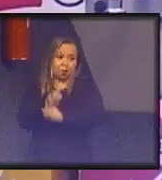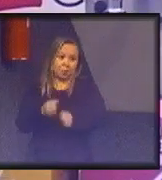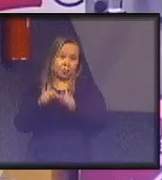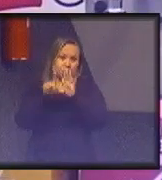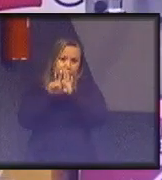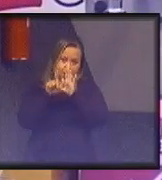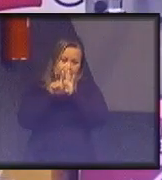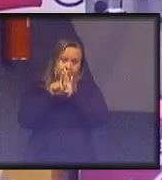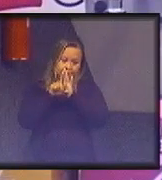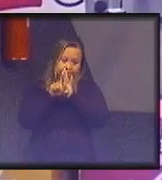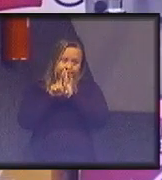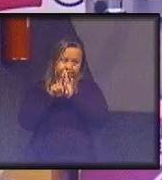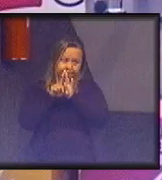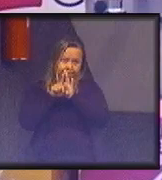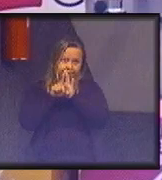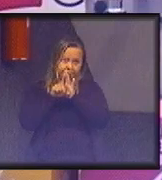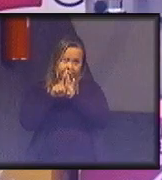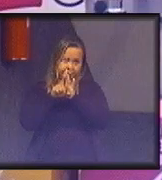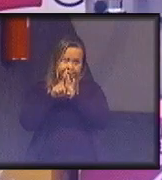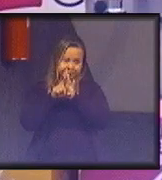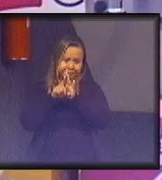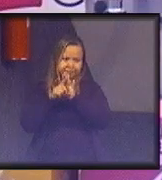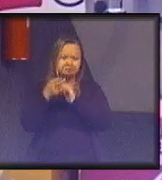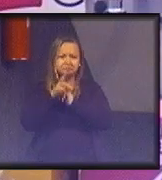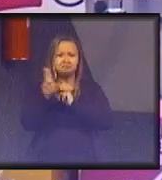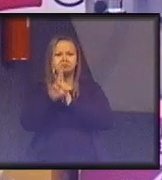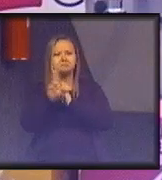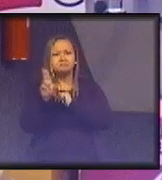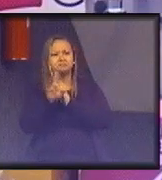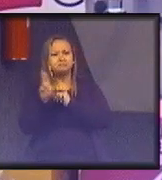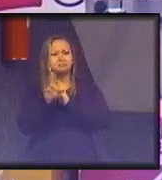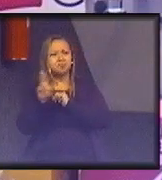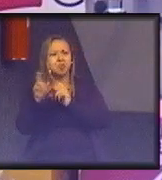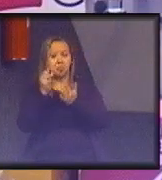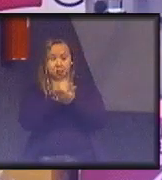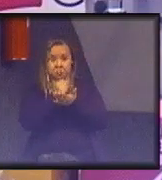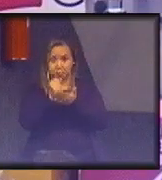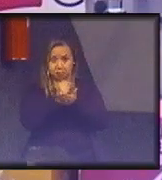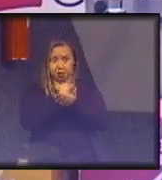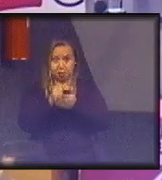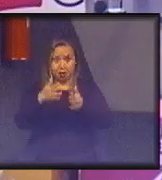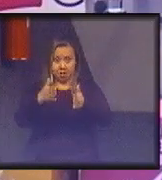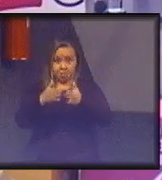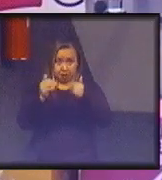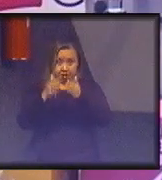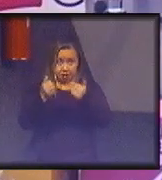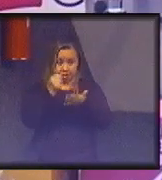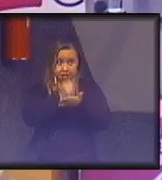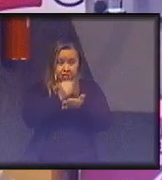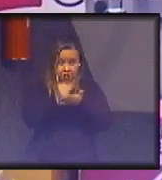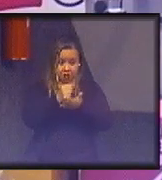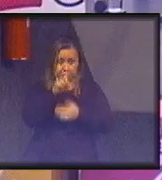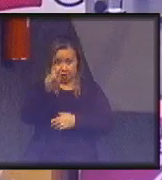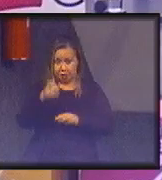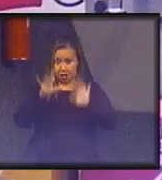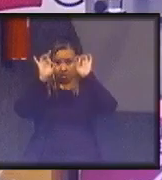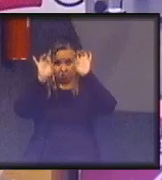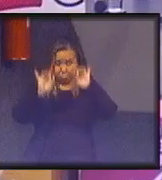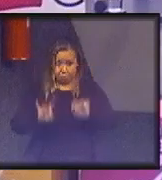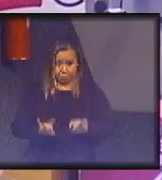de... Como é que chama? Licitações e contrários. de licitações é uma especial,